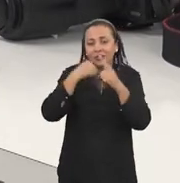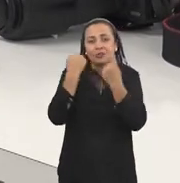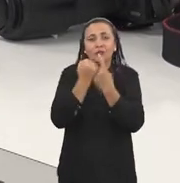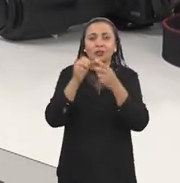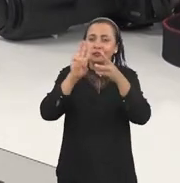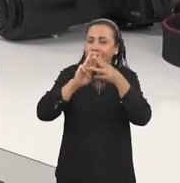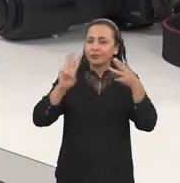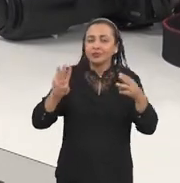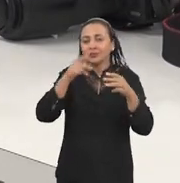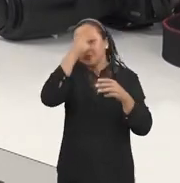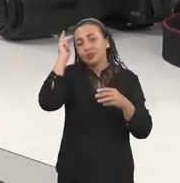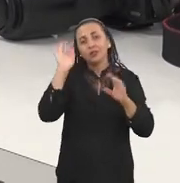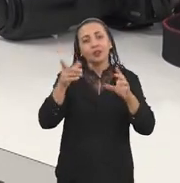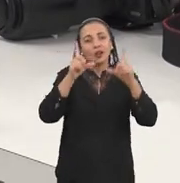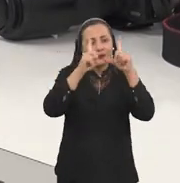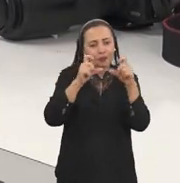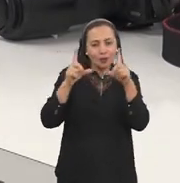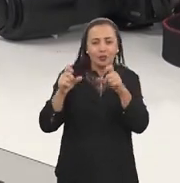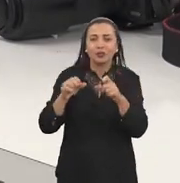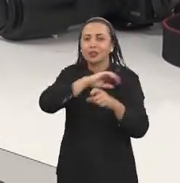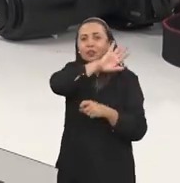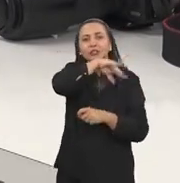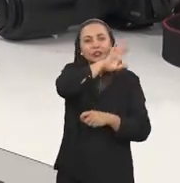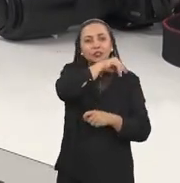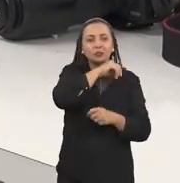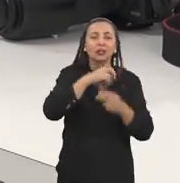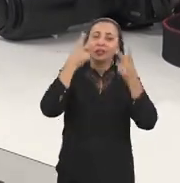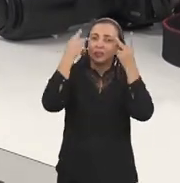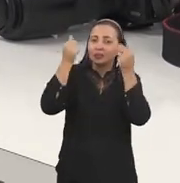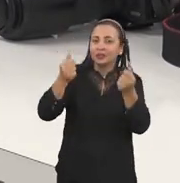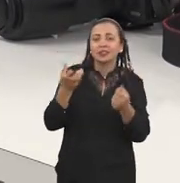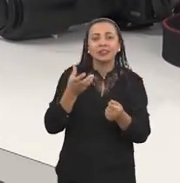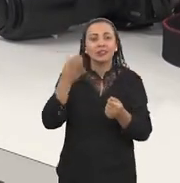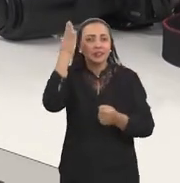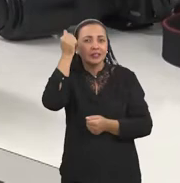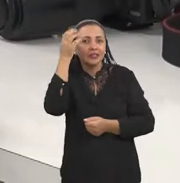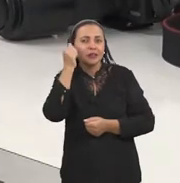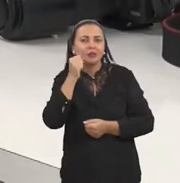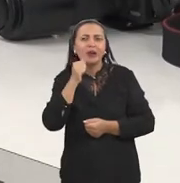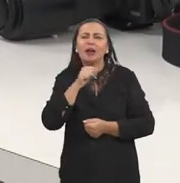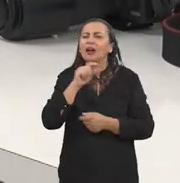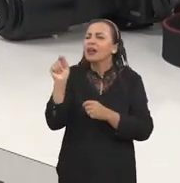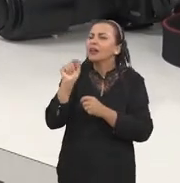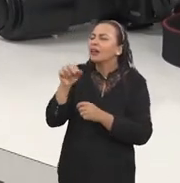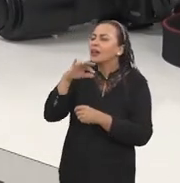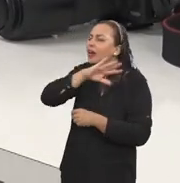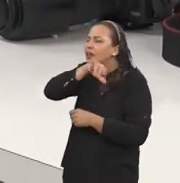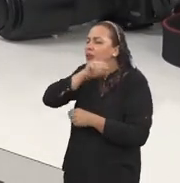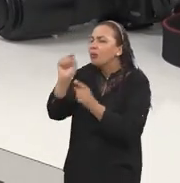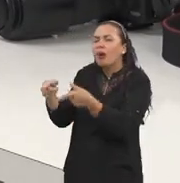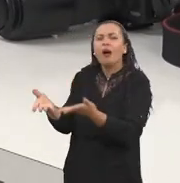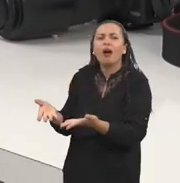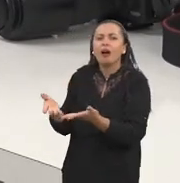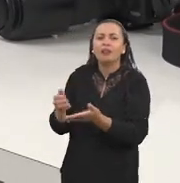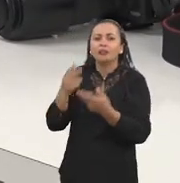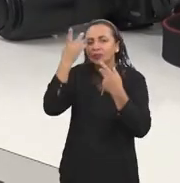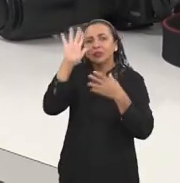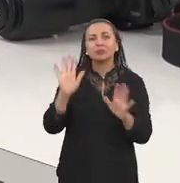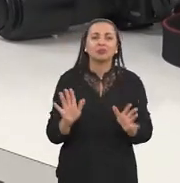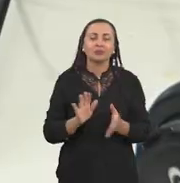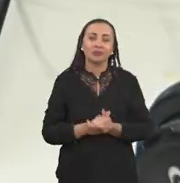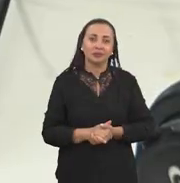sociais, de forma geral. As pessoas tiravam fotos de animais, da natureza e queriam saber a espécie, queriam saber a